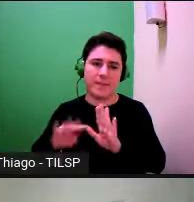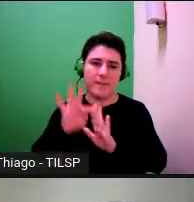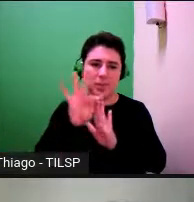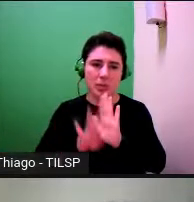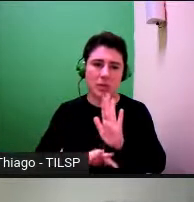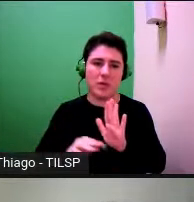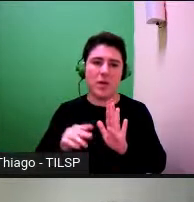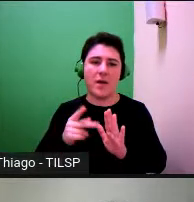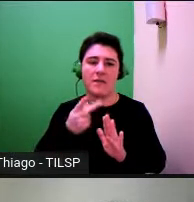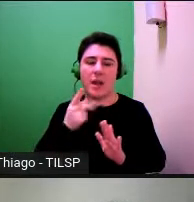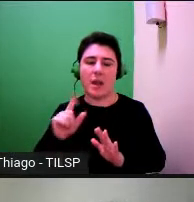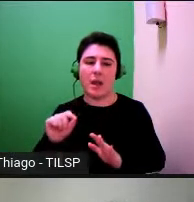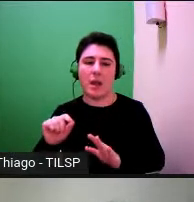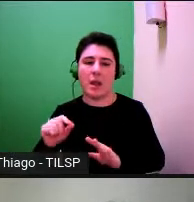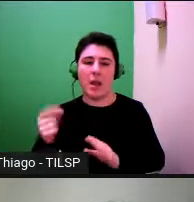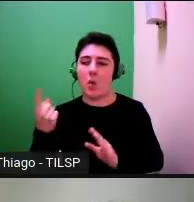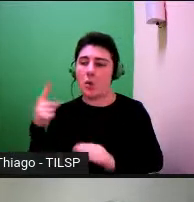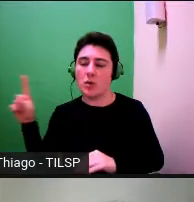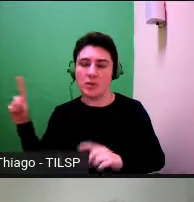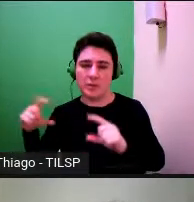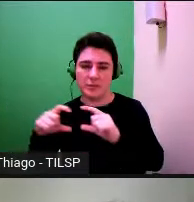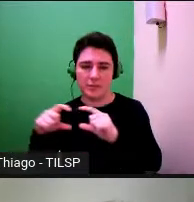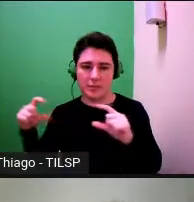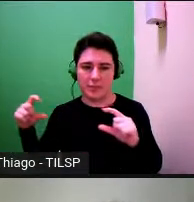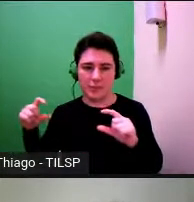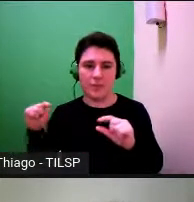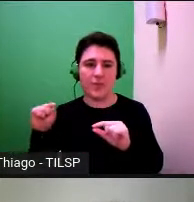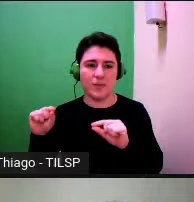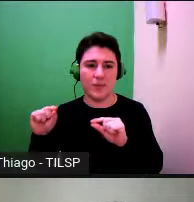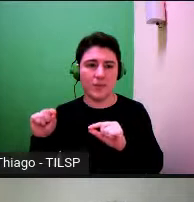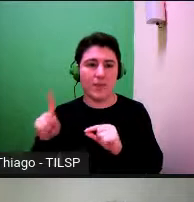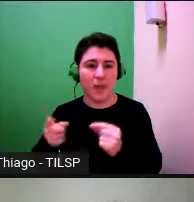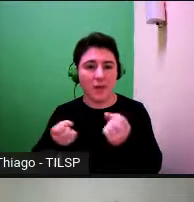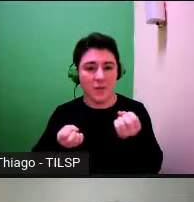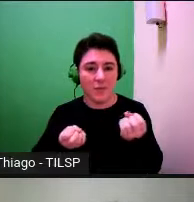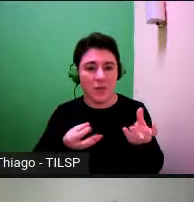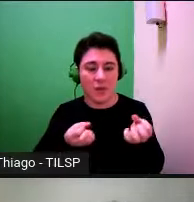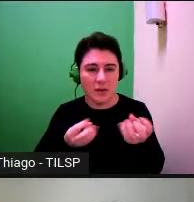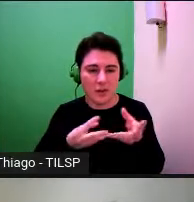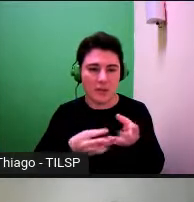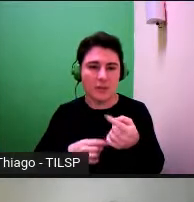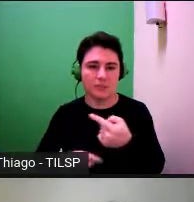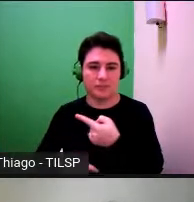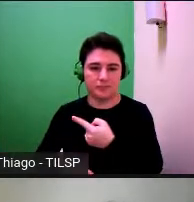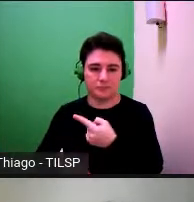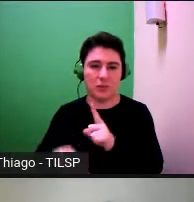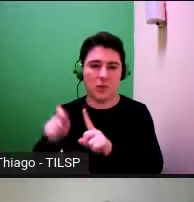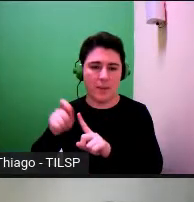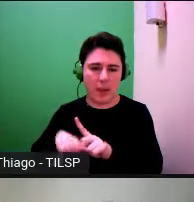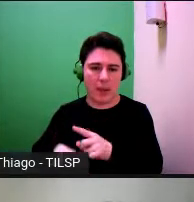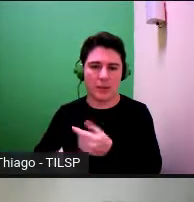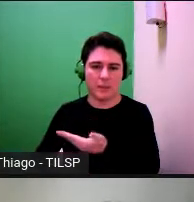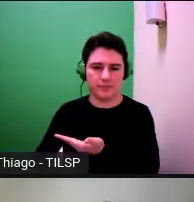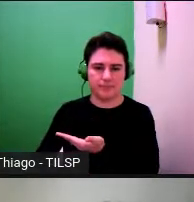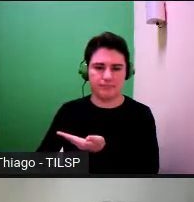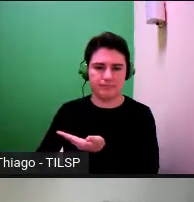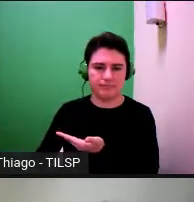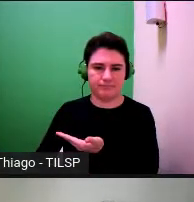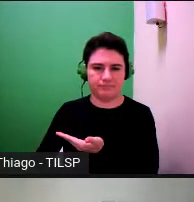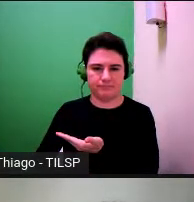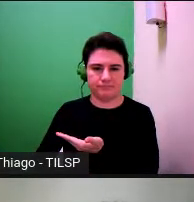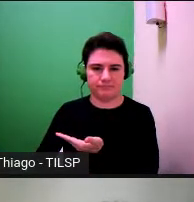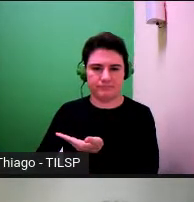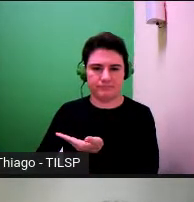o último momento do texto aquilo que é informação do que está em causa há um mês a agência espacial norte-americana NASA